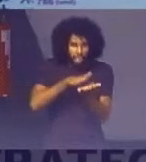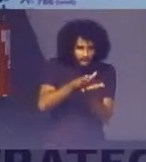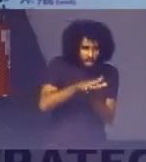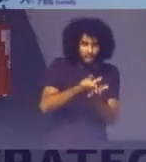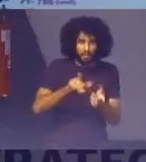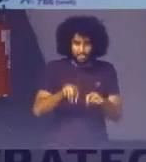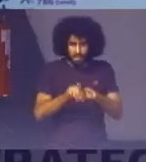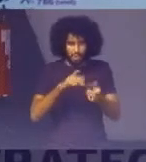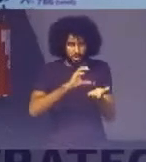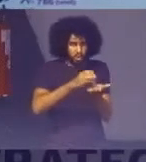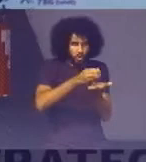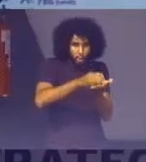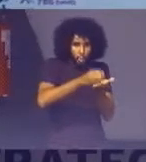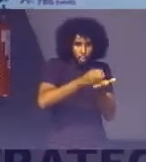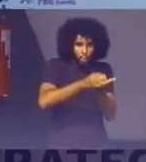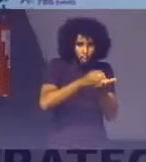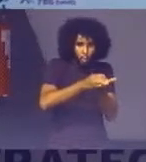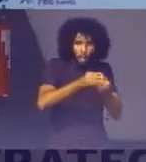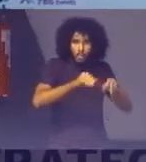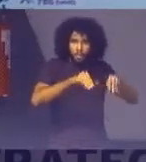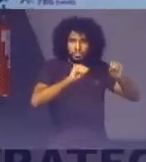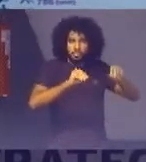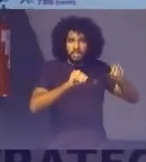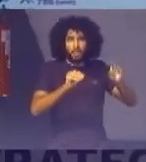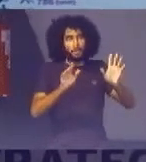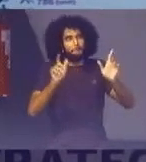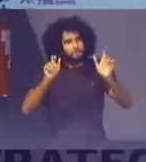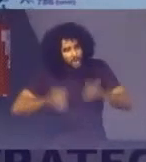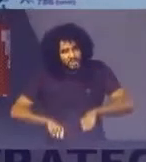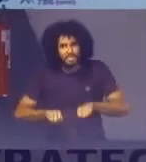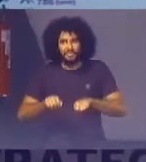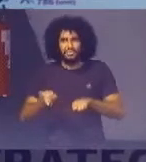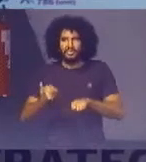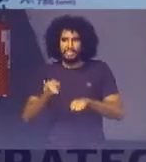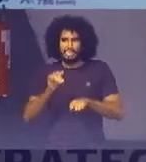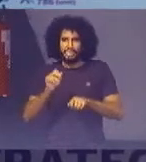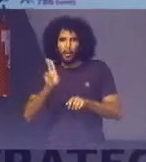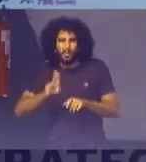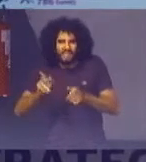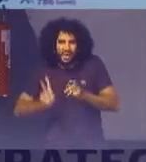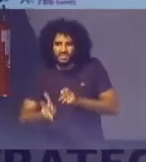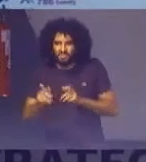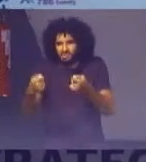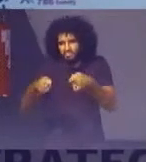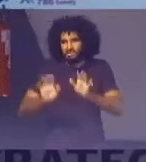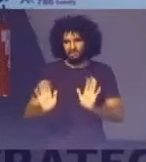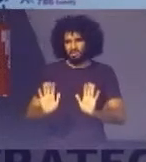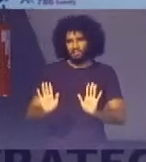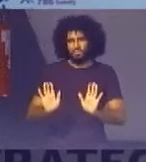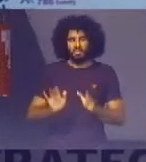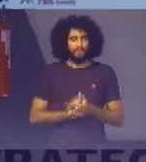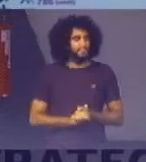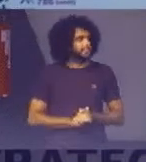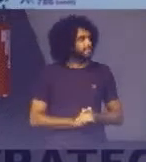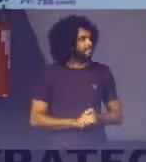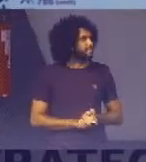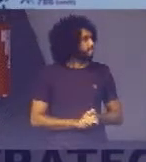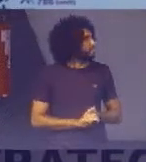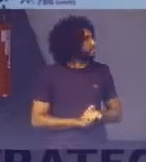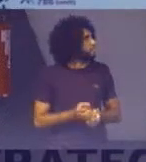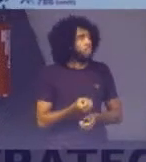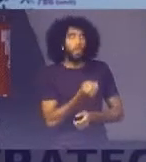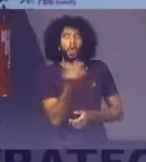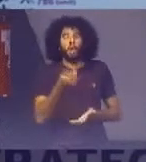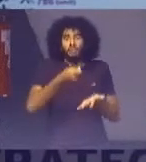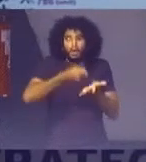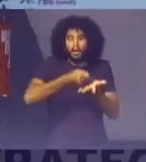Descartáveis Que aqui A gente poderia Economizar muito Sem essa necessidade De copos Descartáveis Quanto se gasta